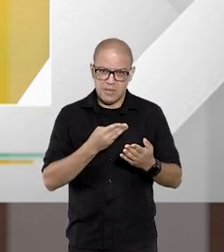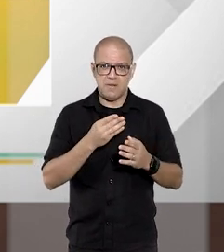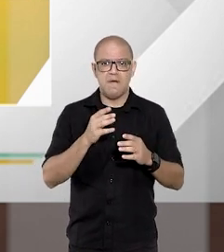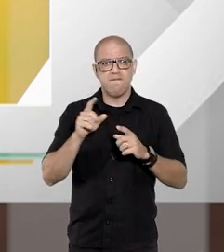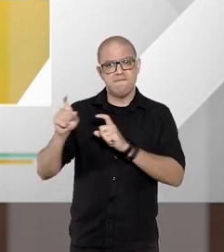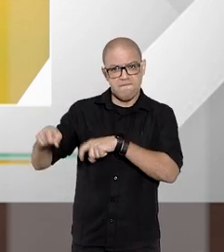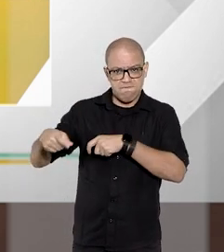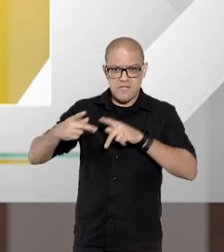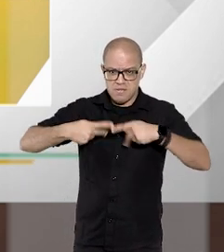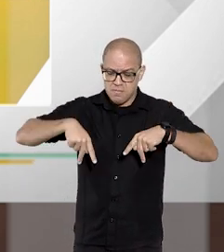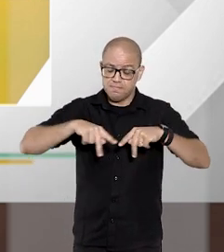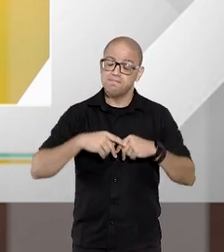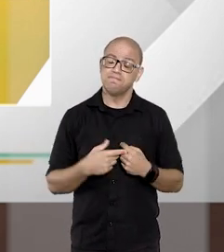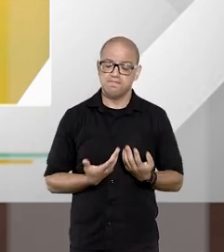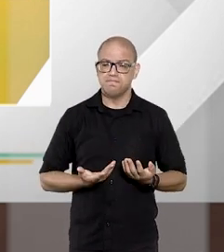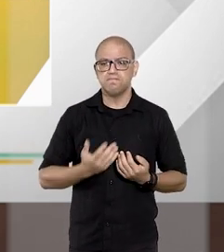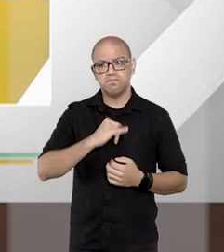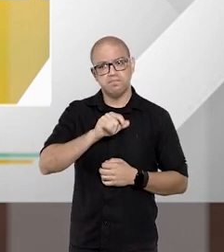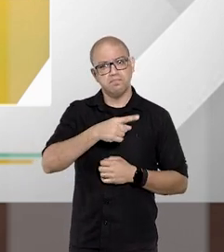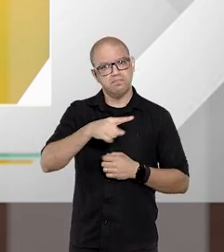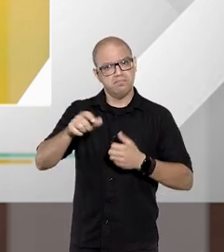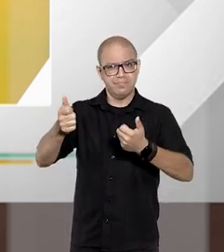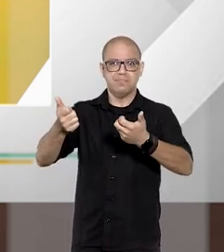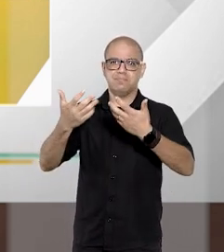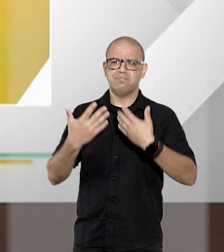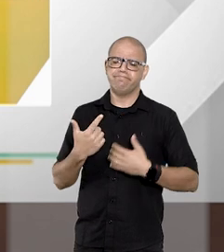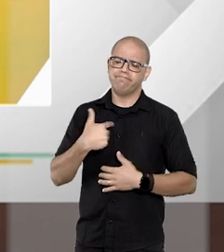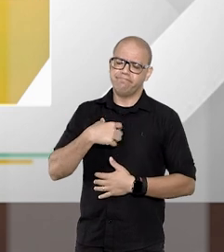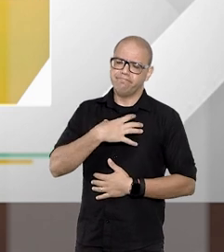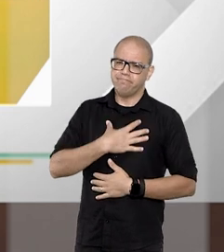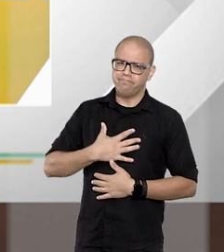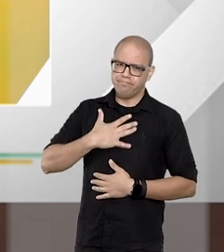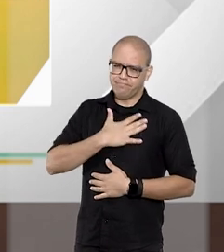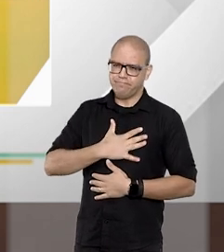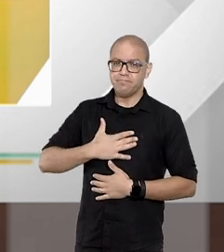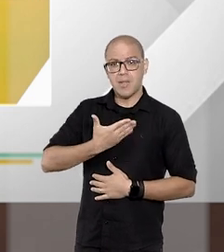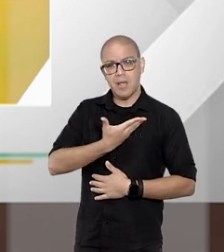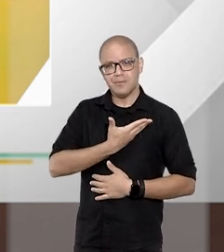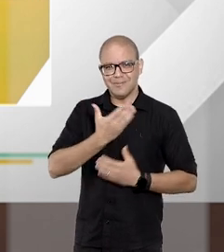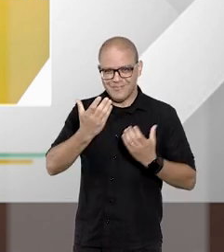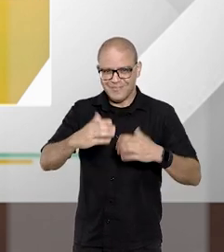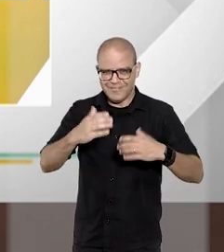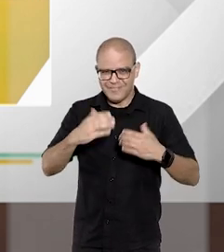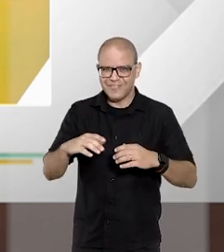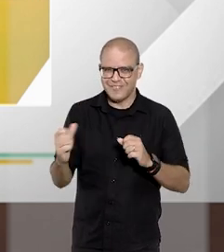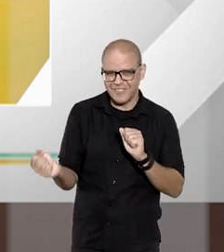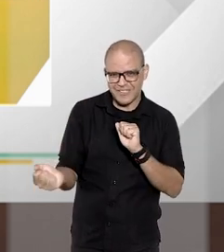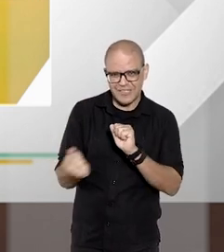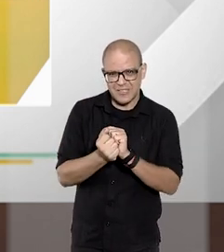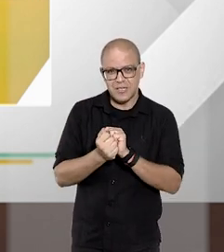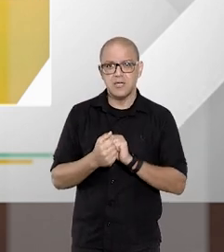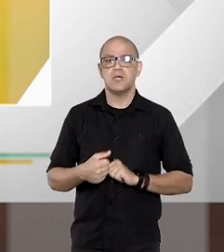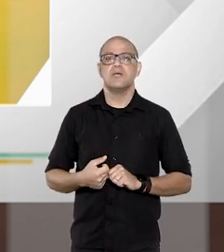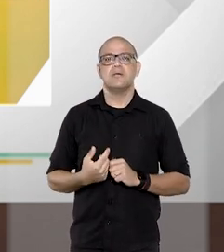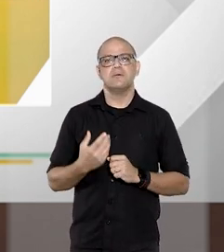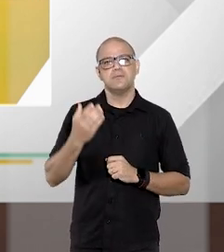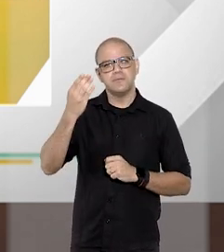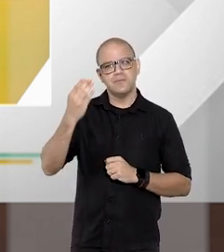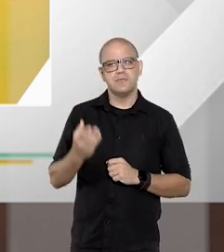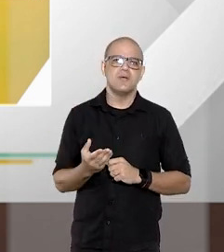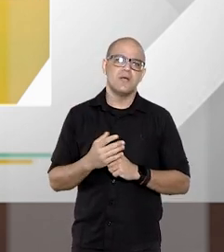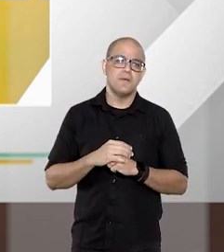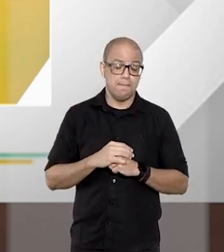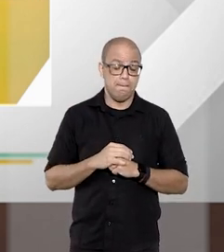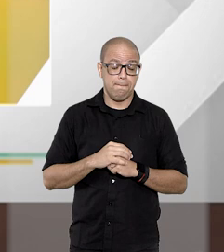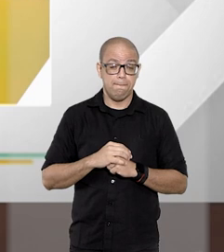Eu acho que, como explicou bem o João, primeiro, um prazer aqui estar com o meu amigo, meu colega de concurso, meu oráculo